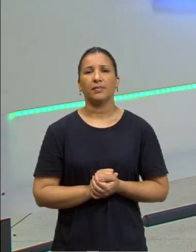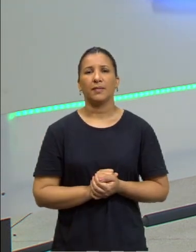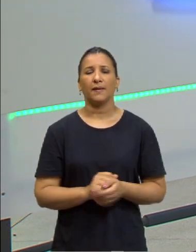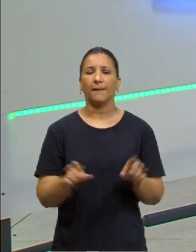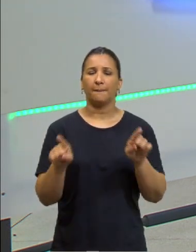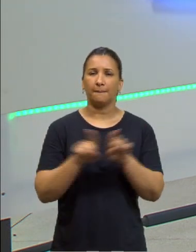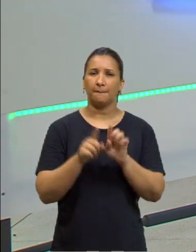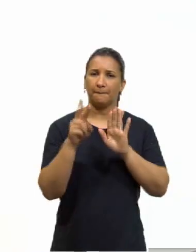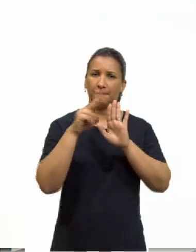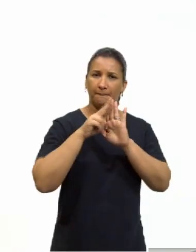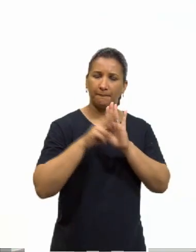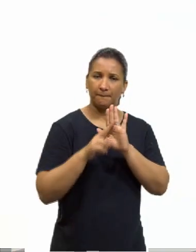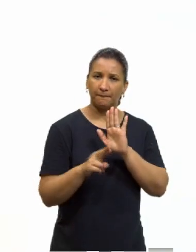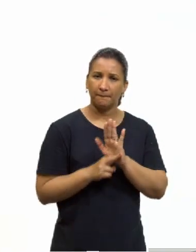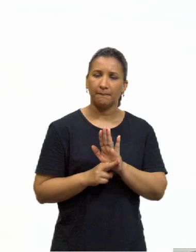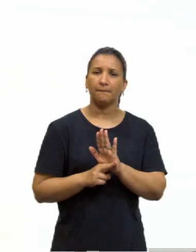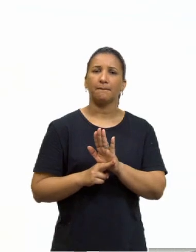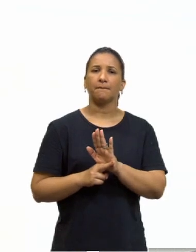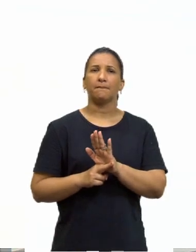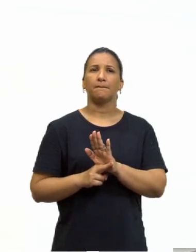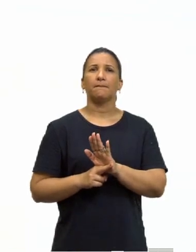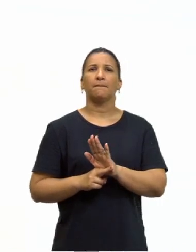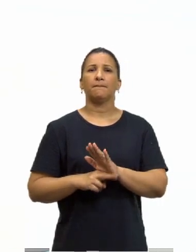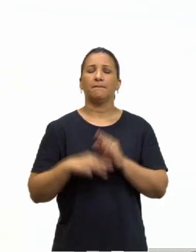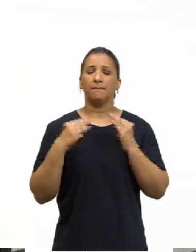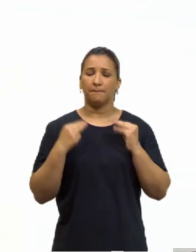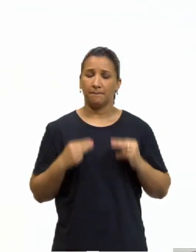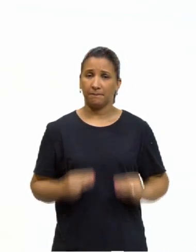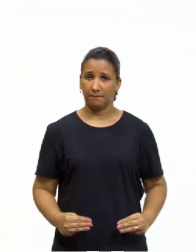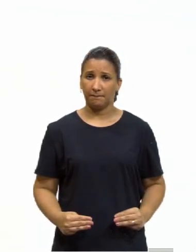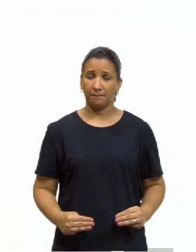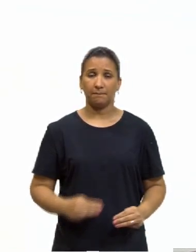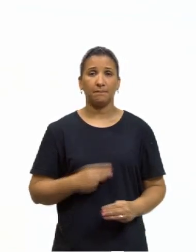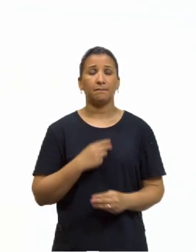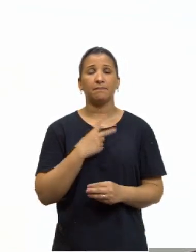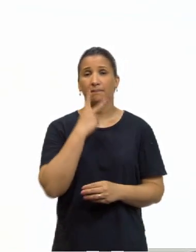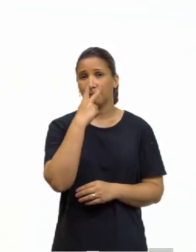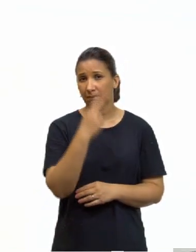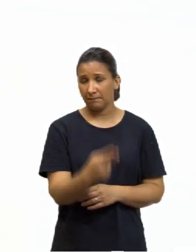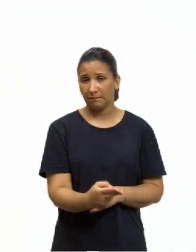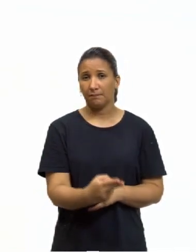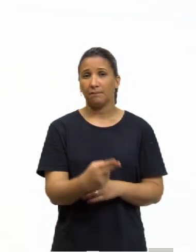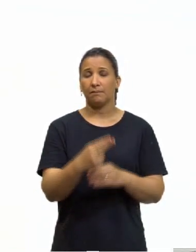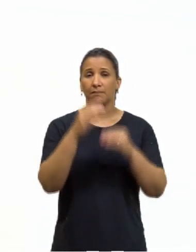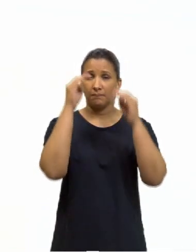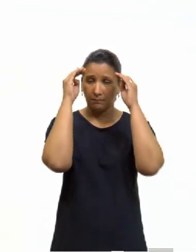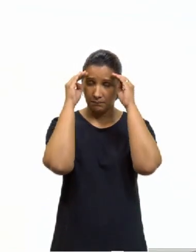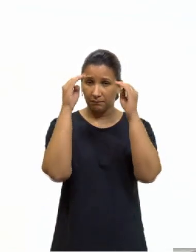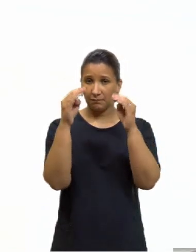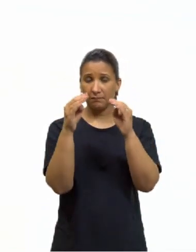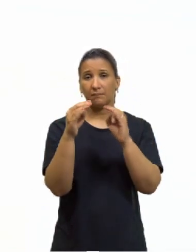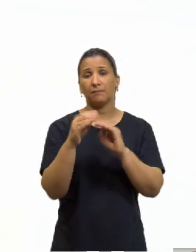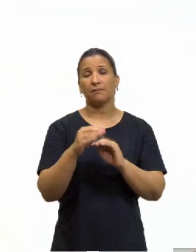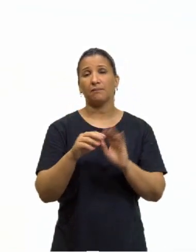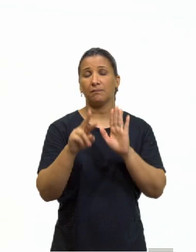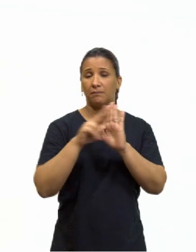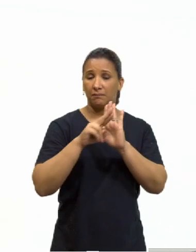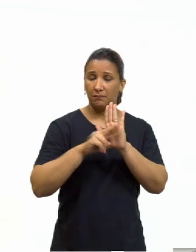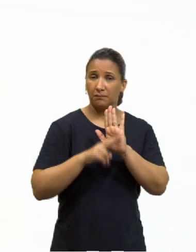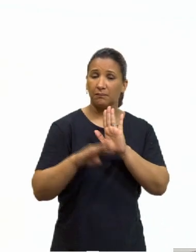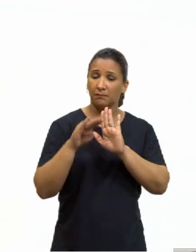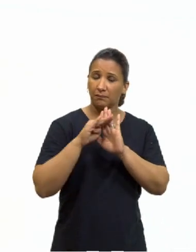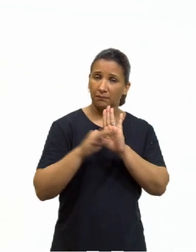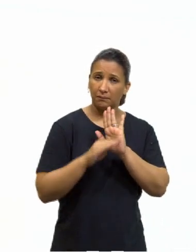normas morais devem ser obedecidas como deveres, tudo bem, nós temos lá as normas, então nós temos uma tabela,